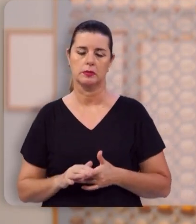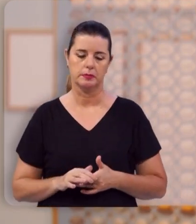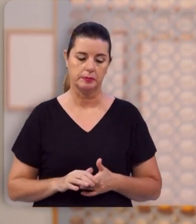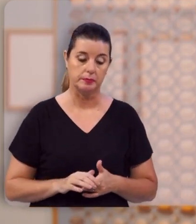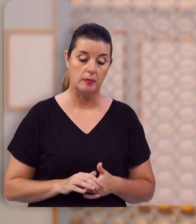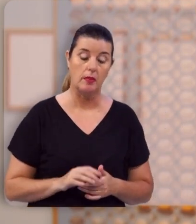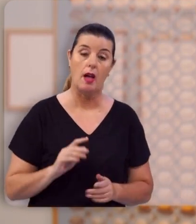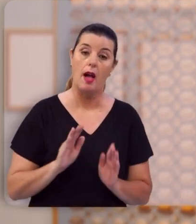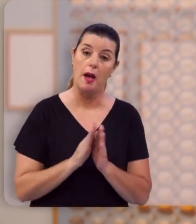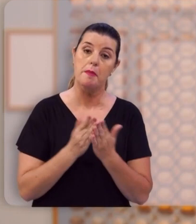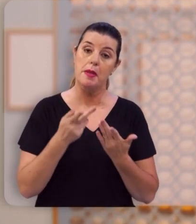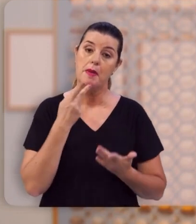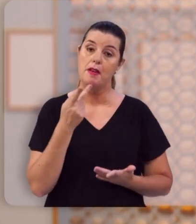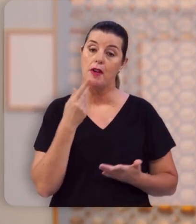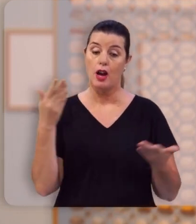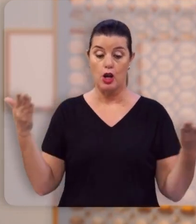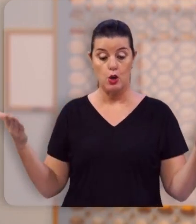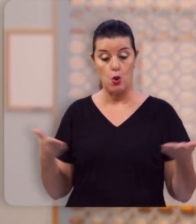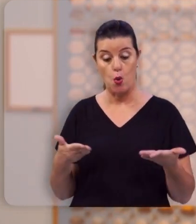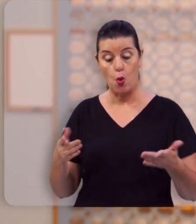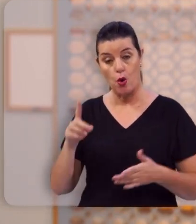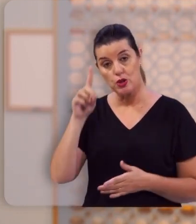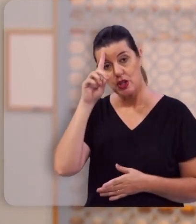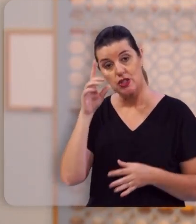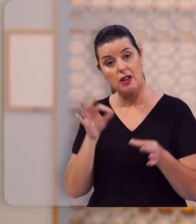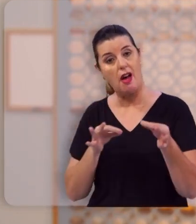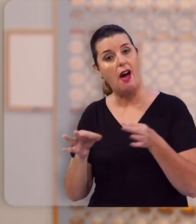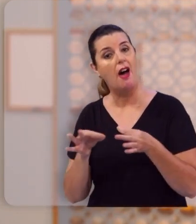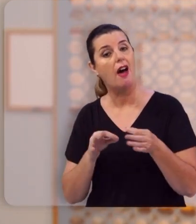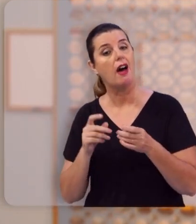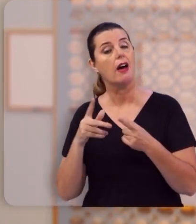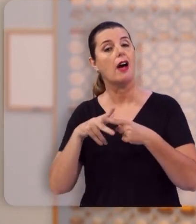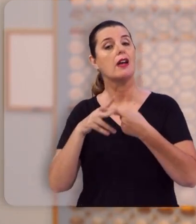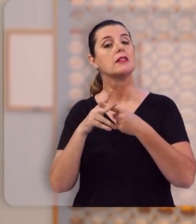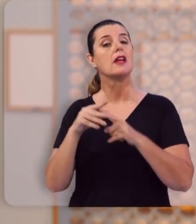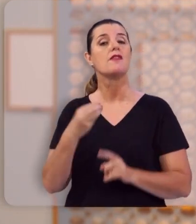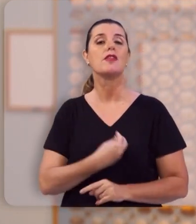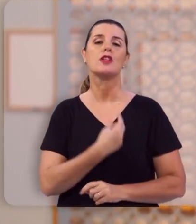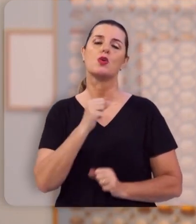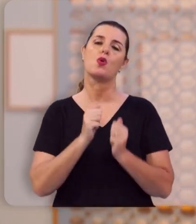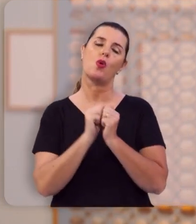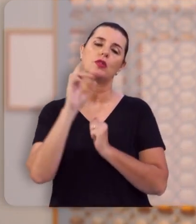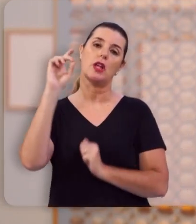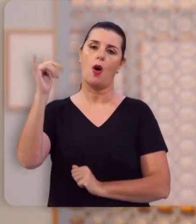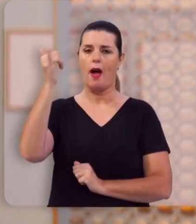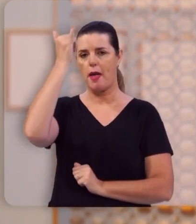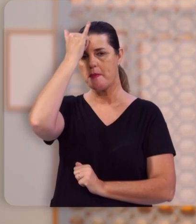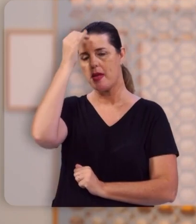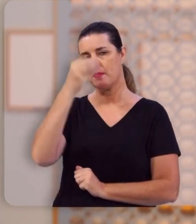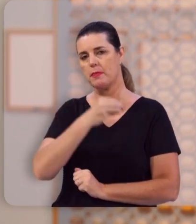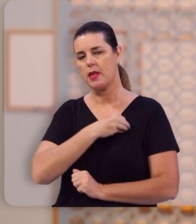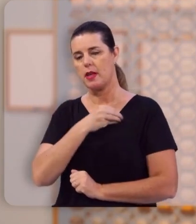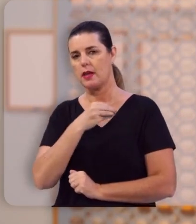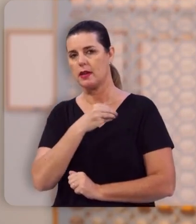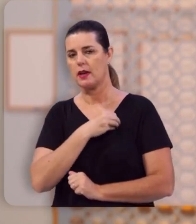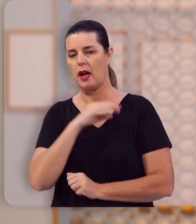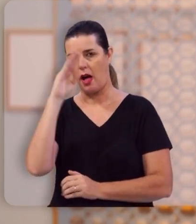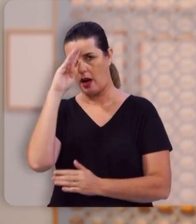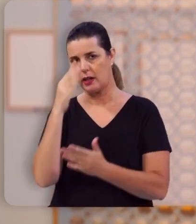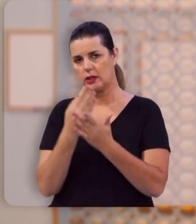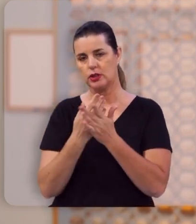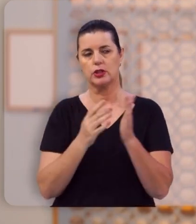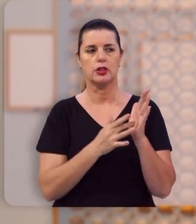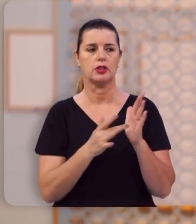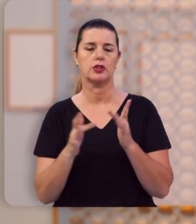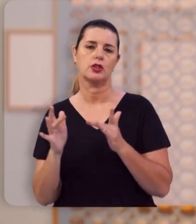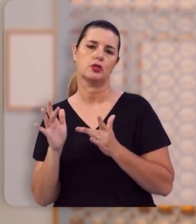A Bíblia diz que hoje é o dia de você acertar a sua vida com Deus. De você se arrepender dos seus pecados. De você crer em